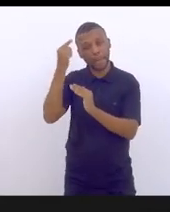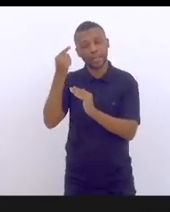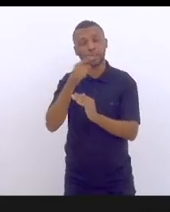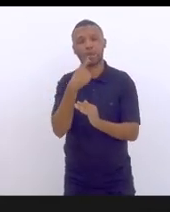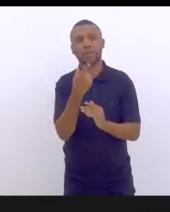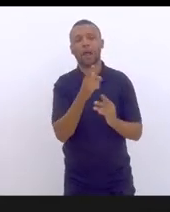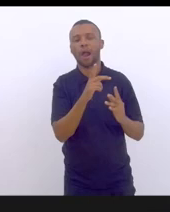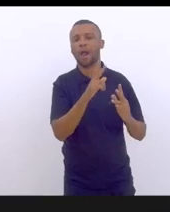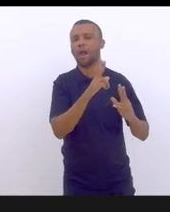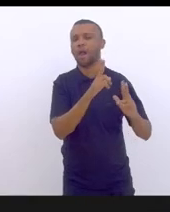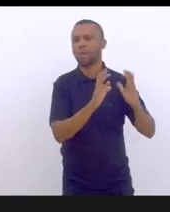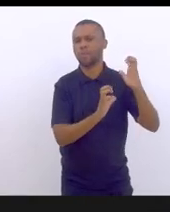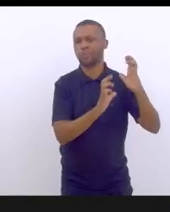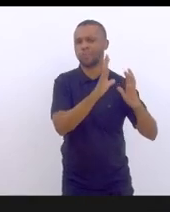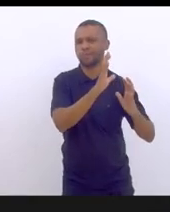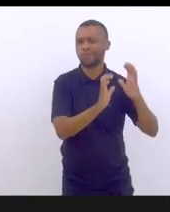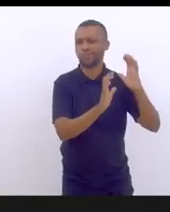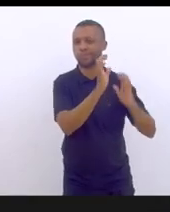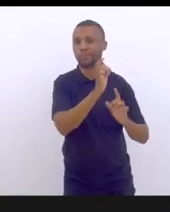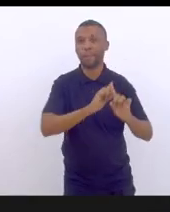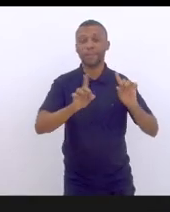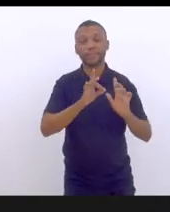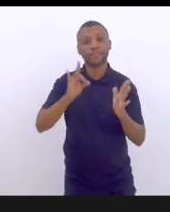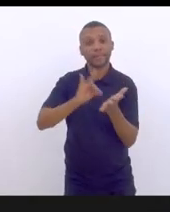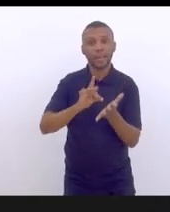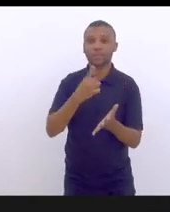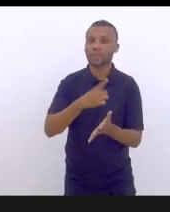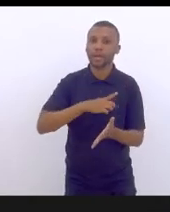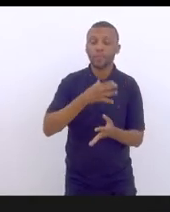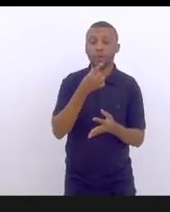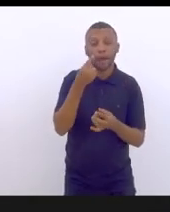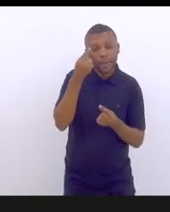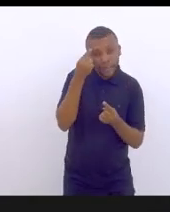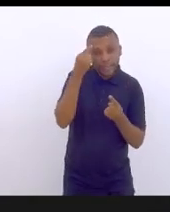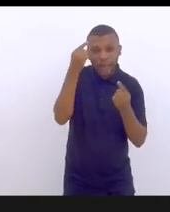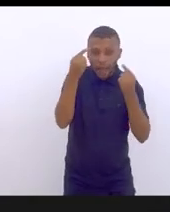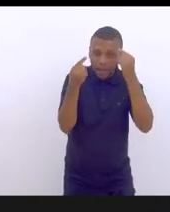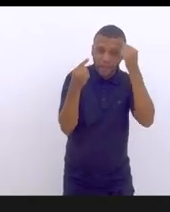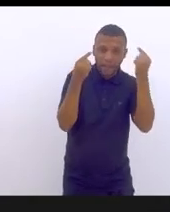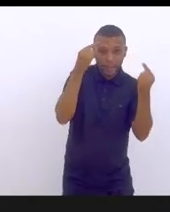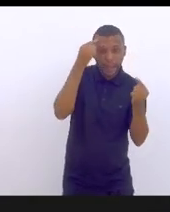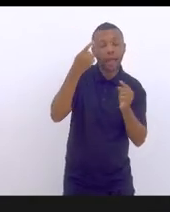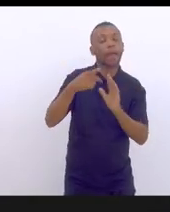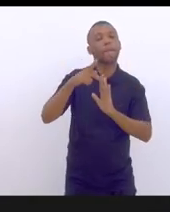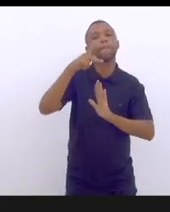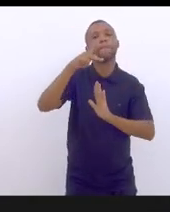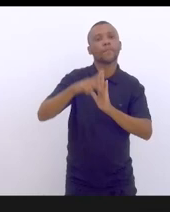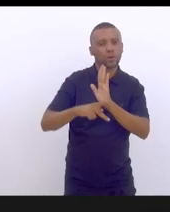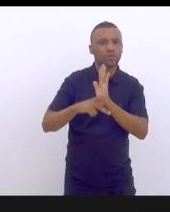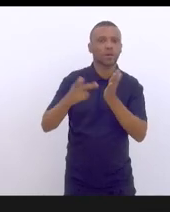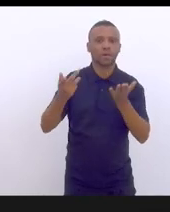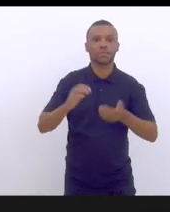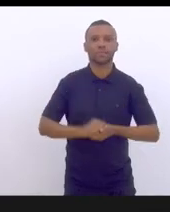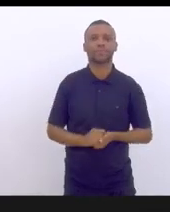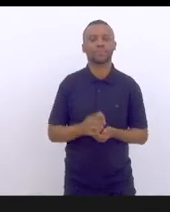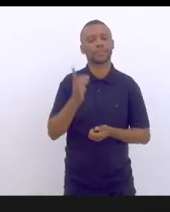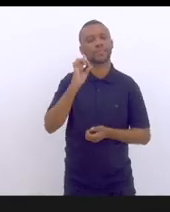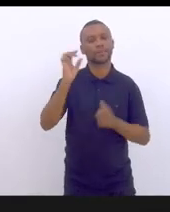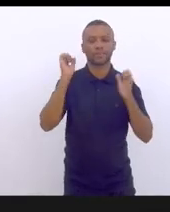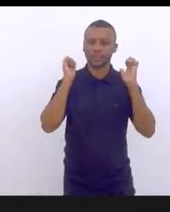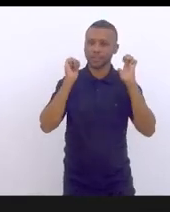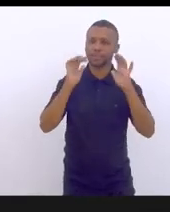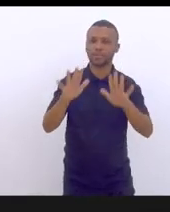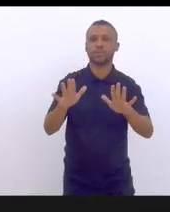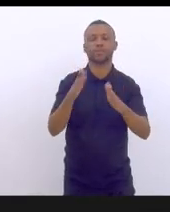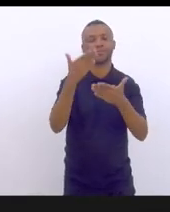engalfiando quando, na realidade, nós apenas temos ideias e projetos diferentes. Deus abençoe a todos.